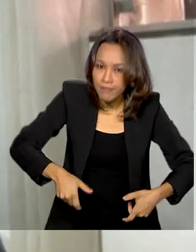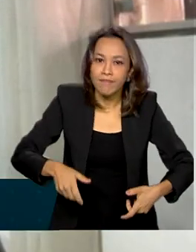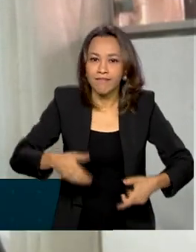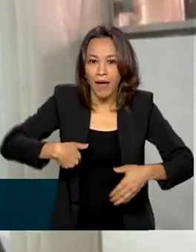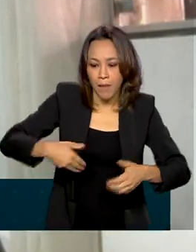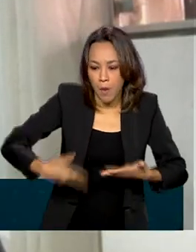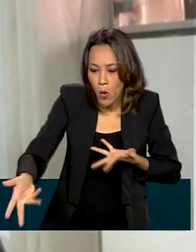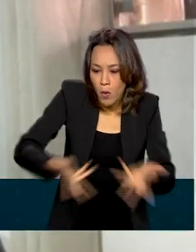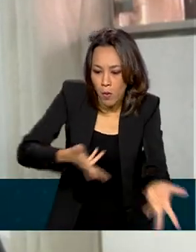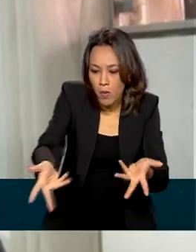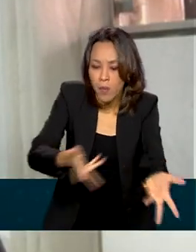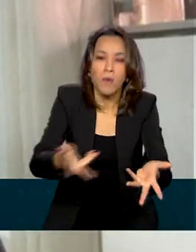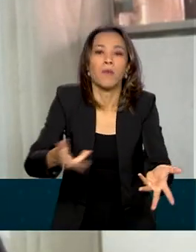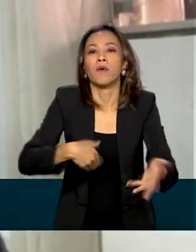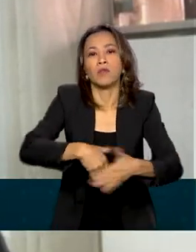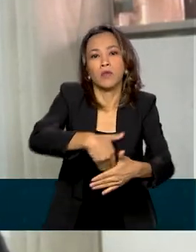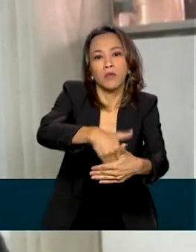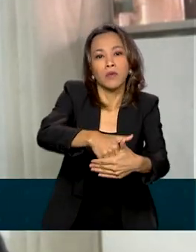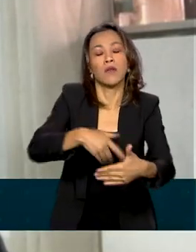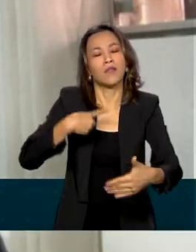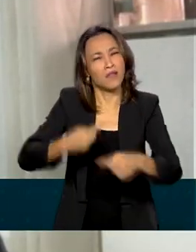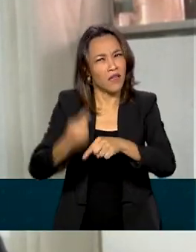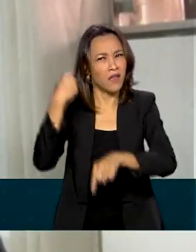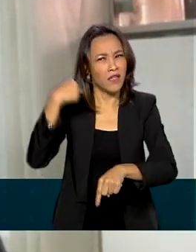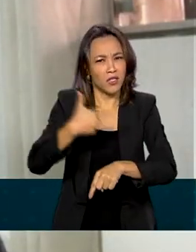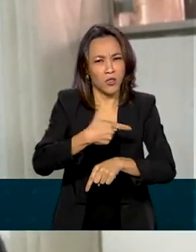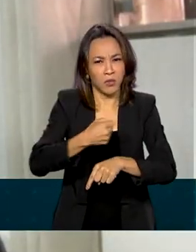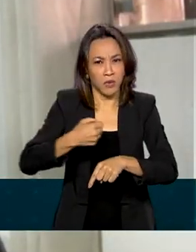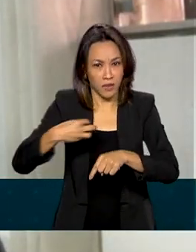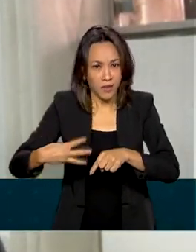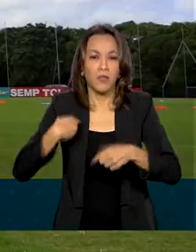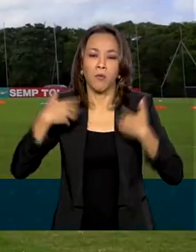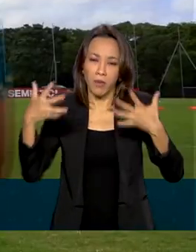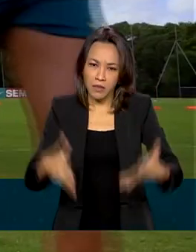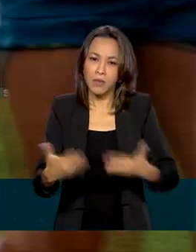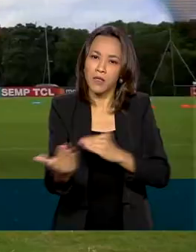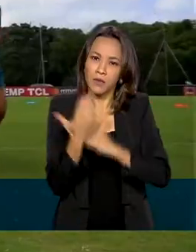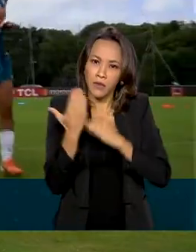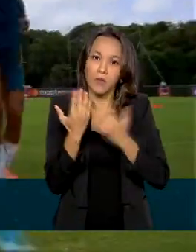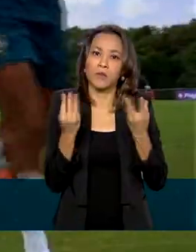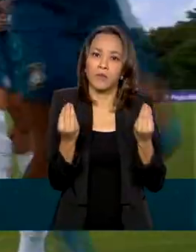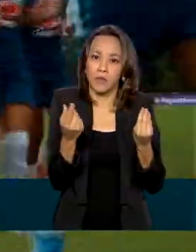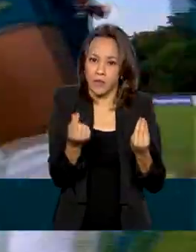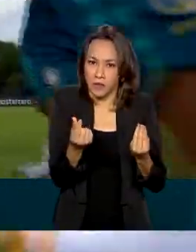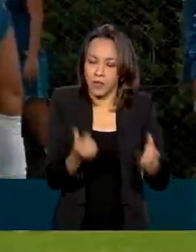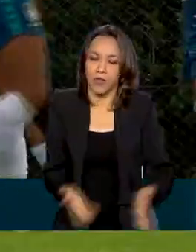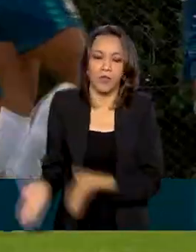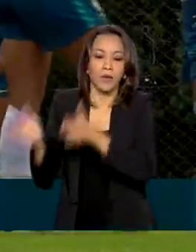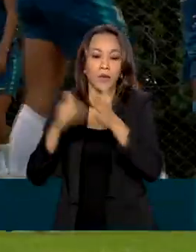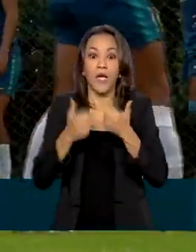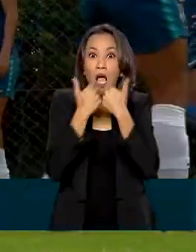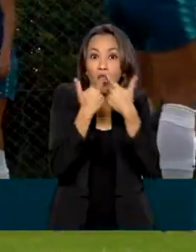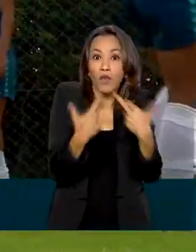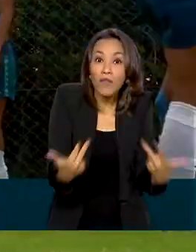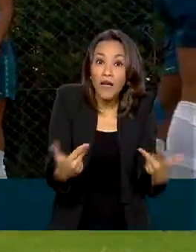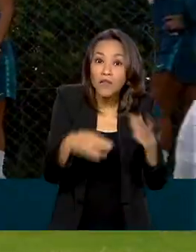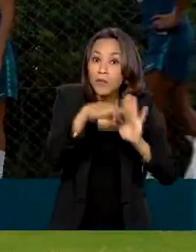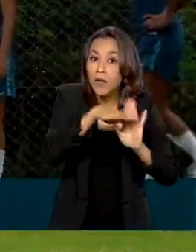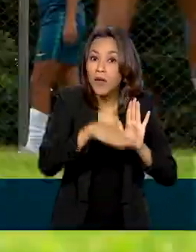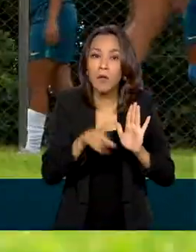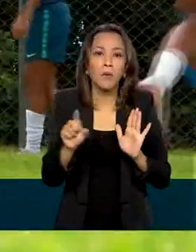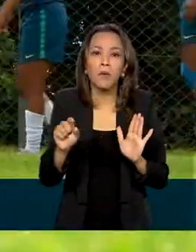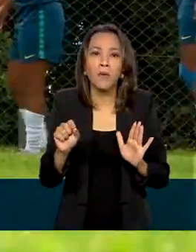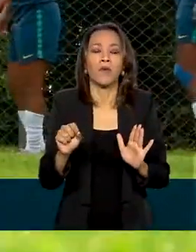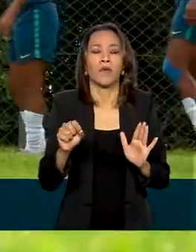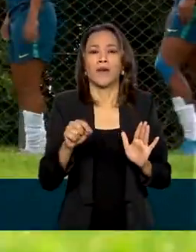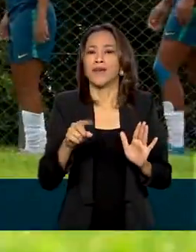2013, eu faço parte do programa e esse recurso tem me ajudado bastante. E a novidade do programa é que a partir de agora